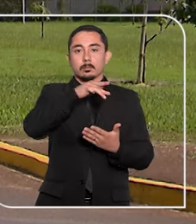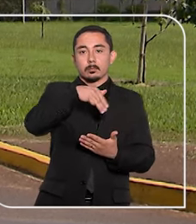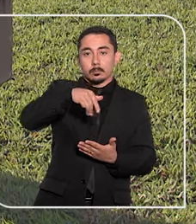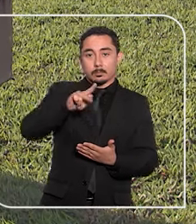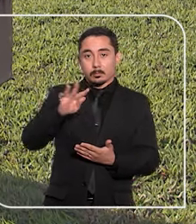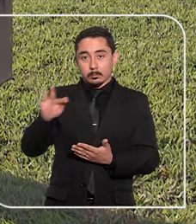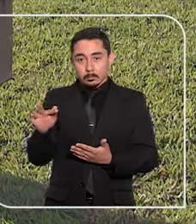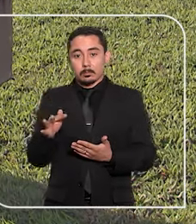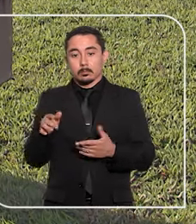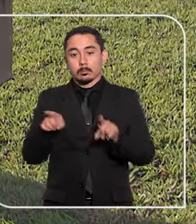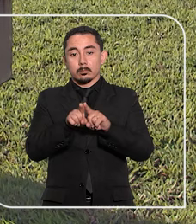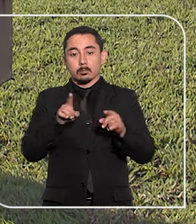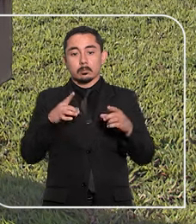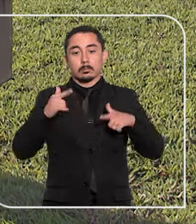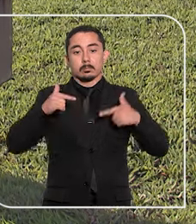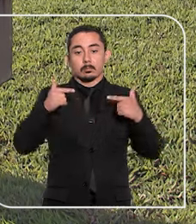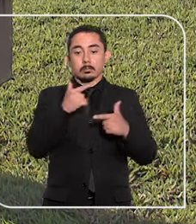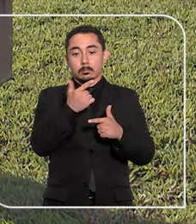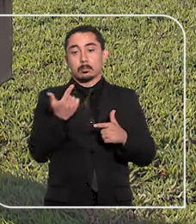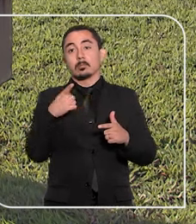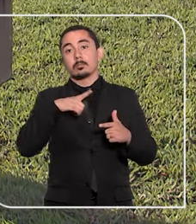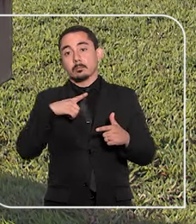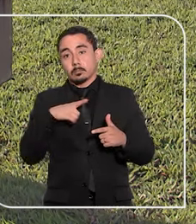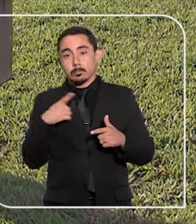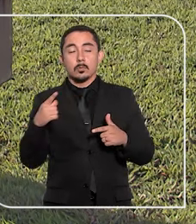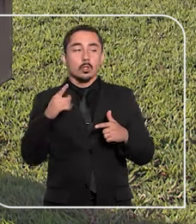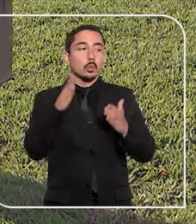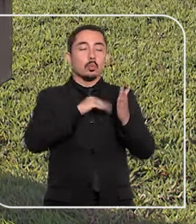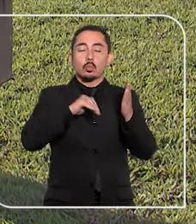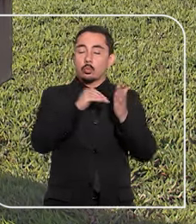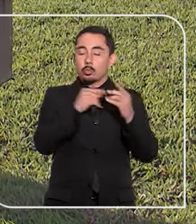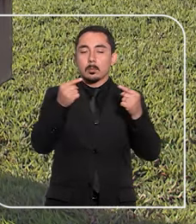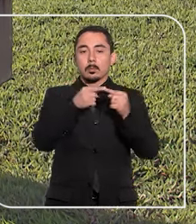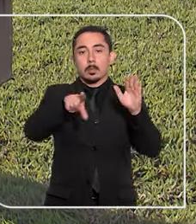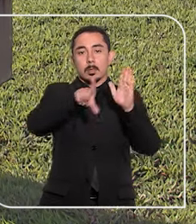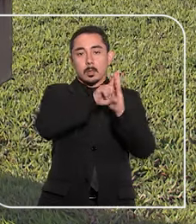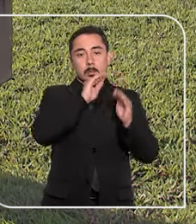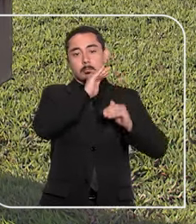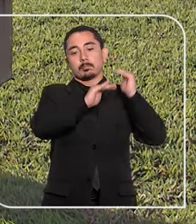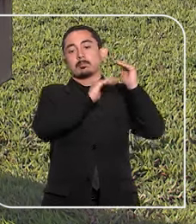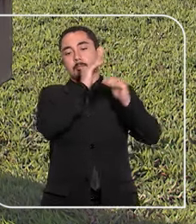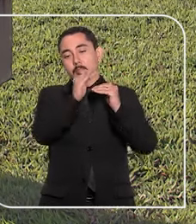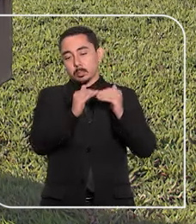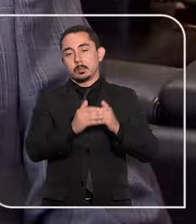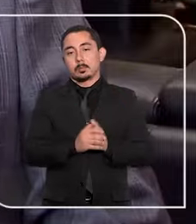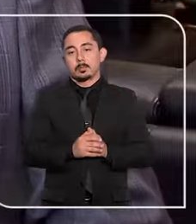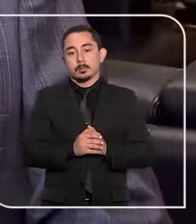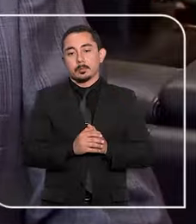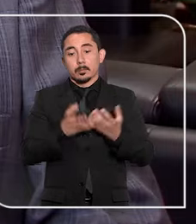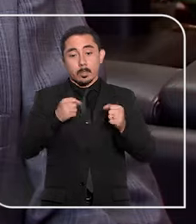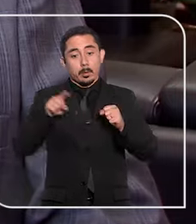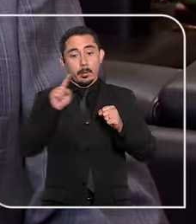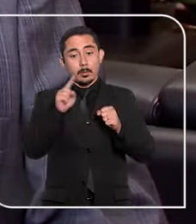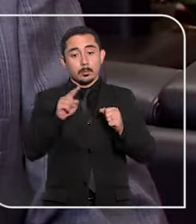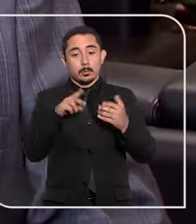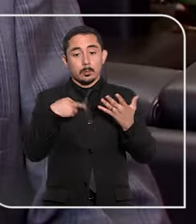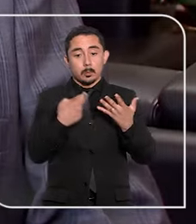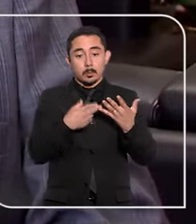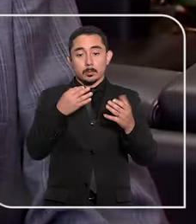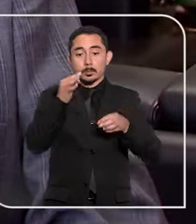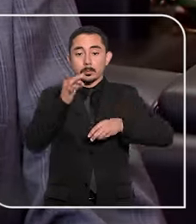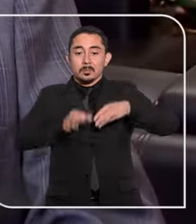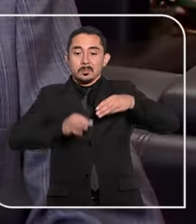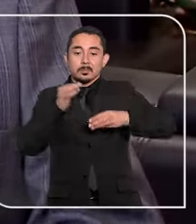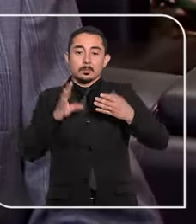MPF, defendendo que o homem teria cumprido todos os requisitos legais para a progressão do regime. Ao negar o pedido, o